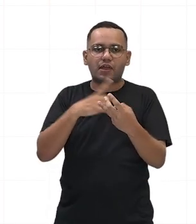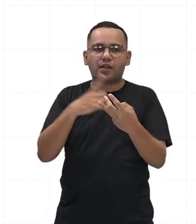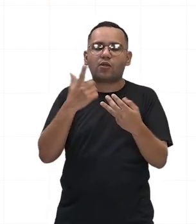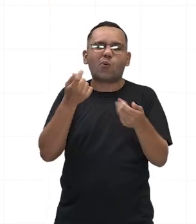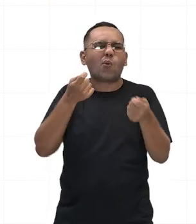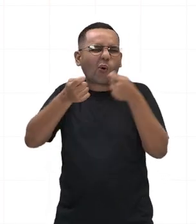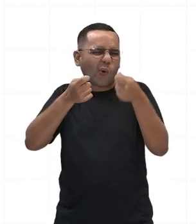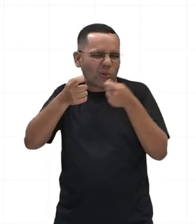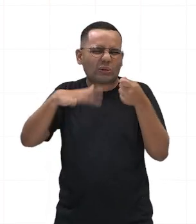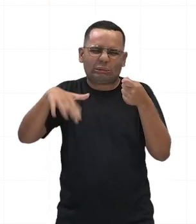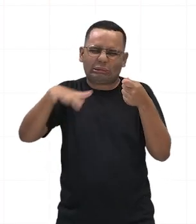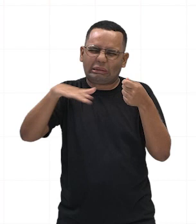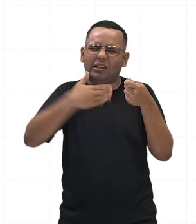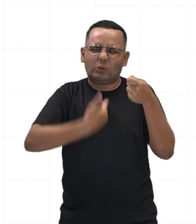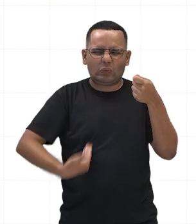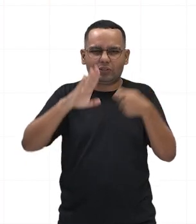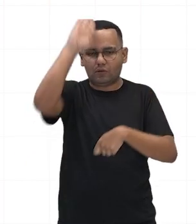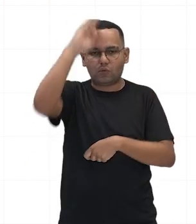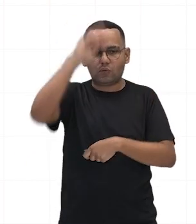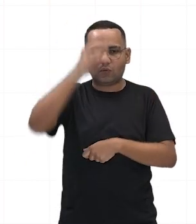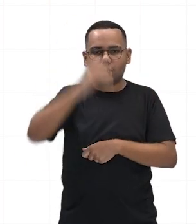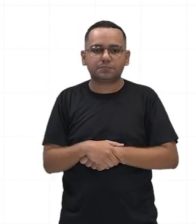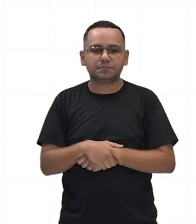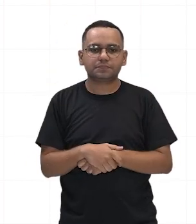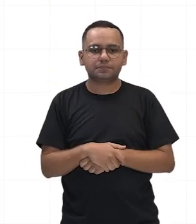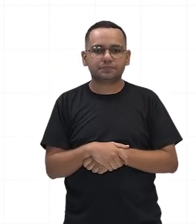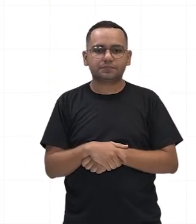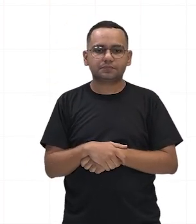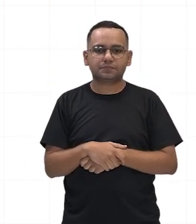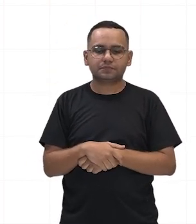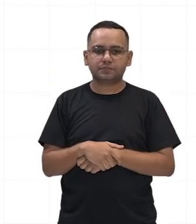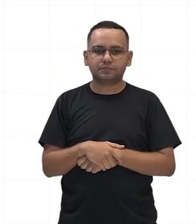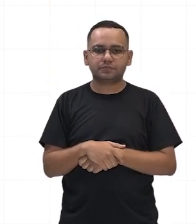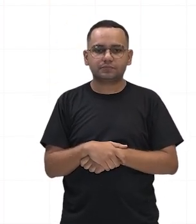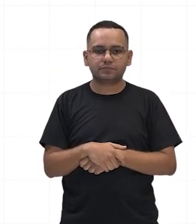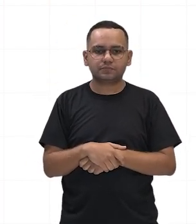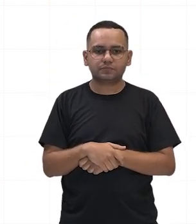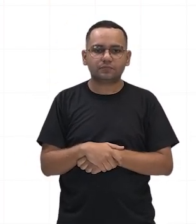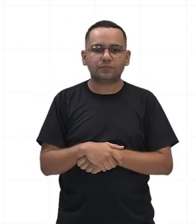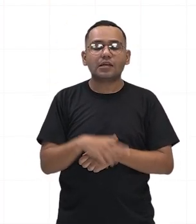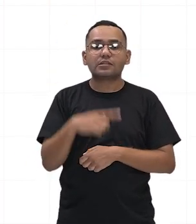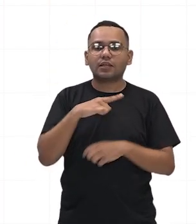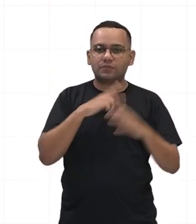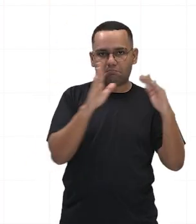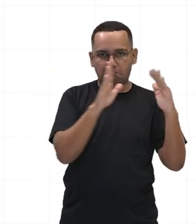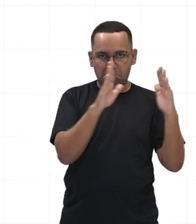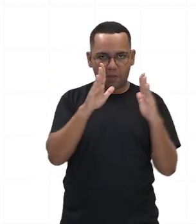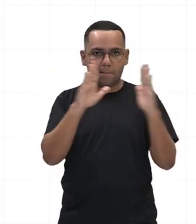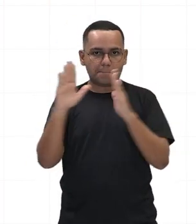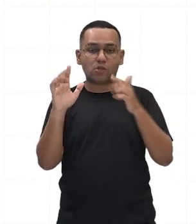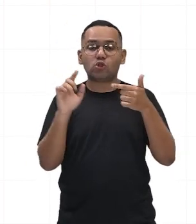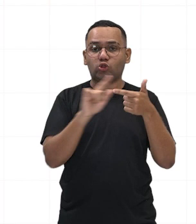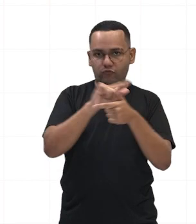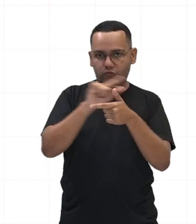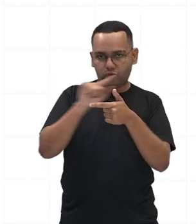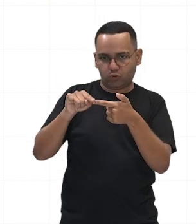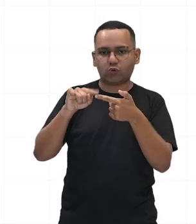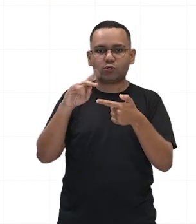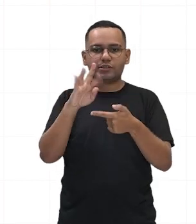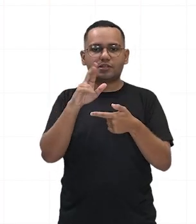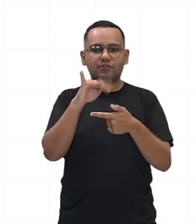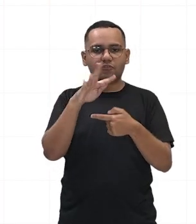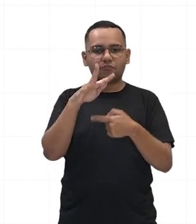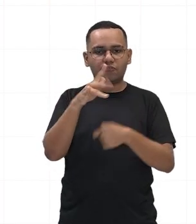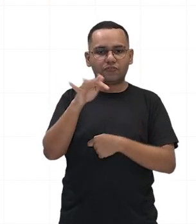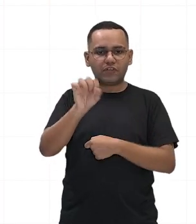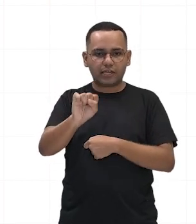ocorreram no final do contexto da república, sendo assim o período que antecede a ascensão do primeiro